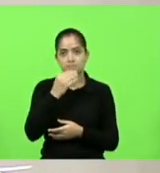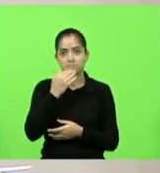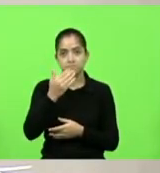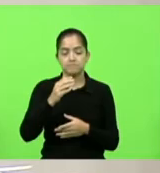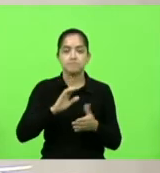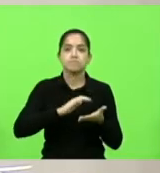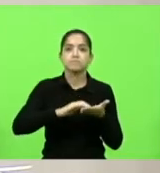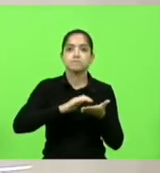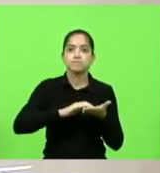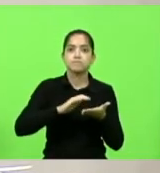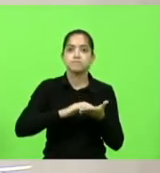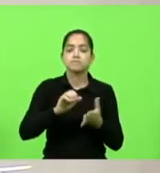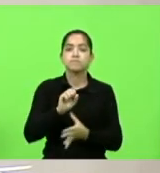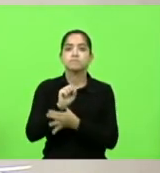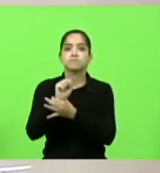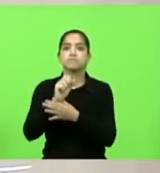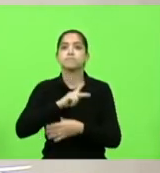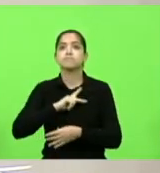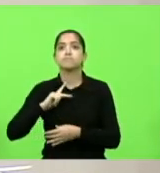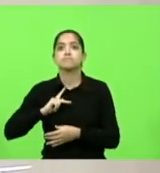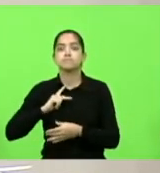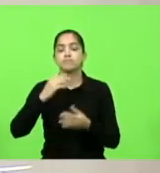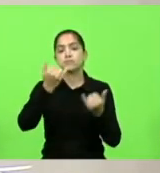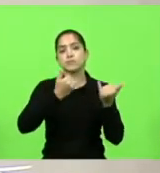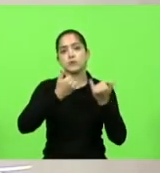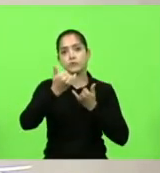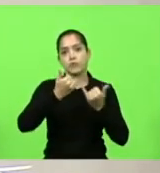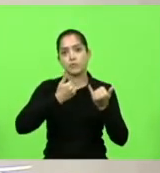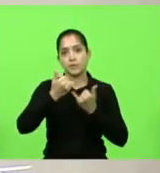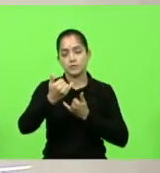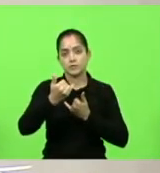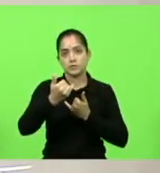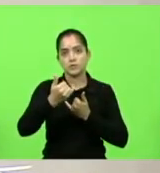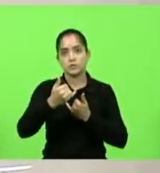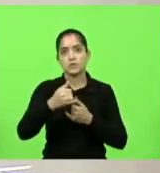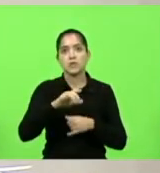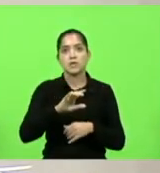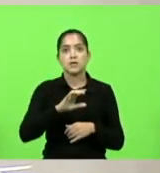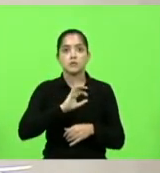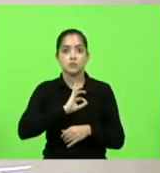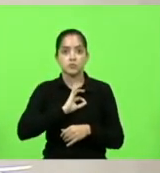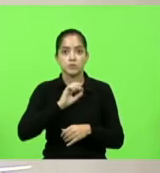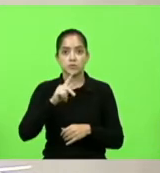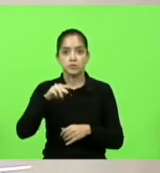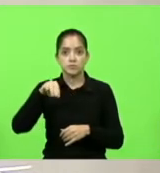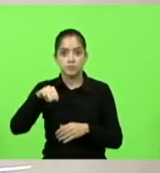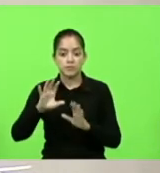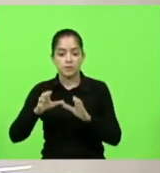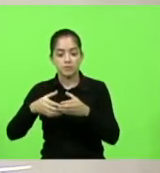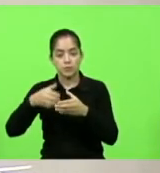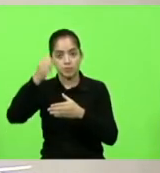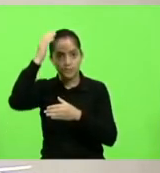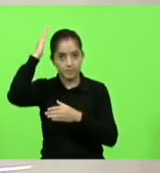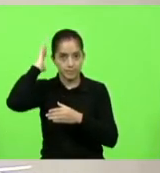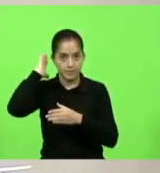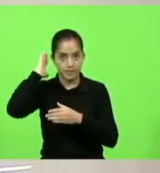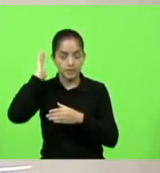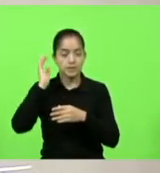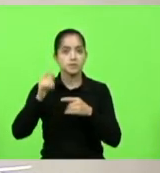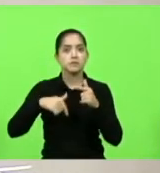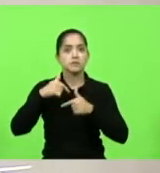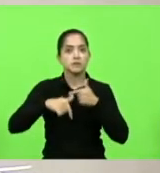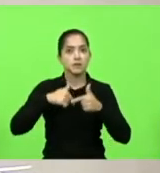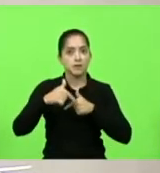secretário do Estado de Segurança Pública informações acerca dos policiais militares e bombeiros militares que atuam